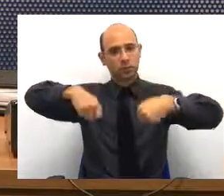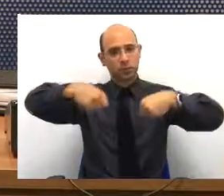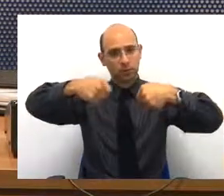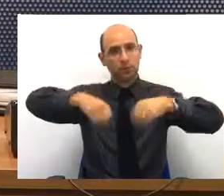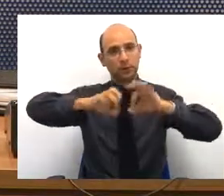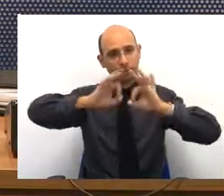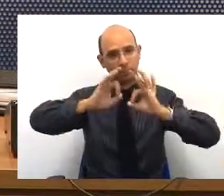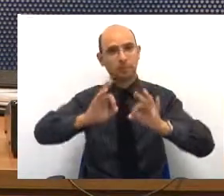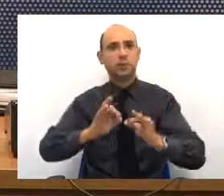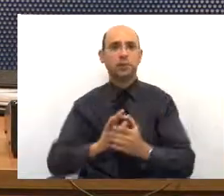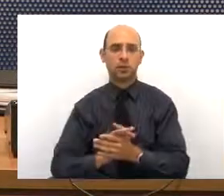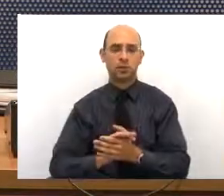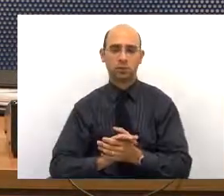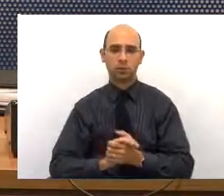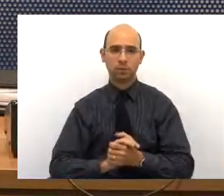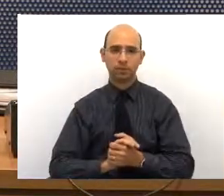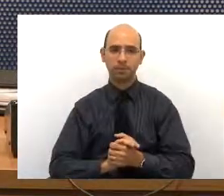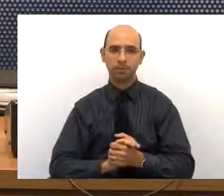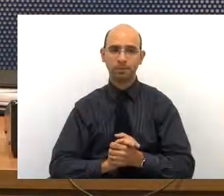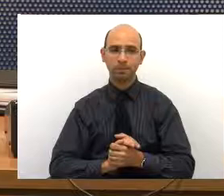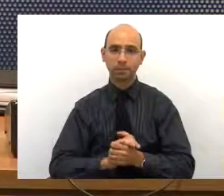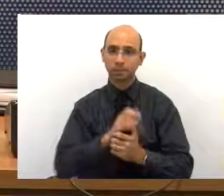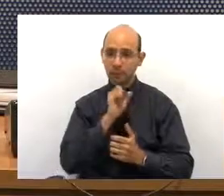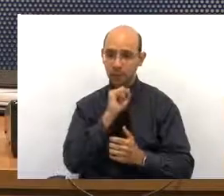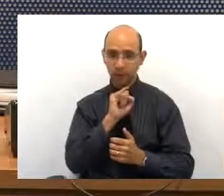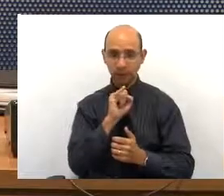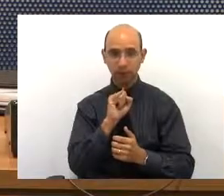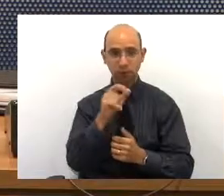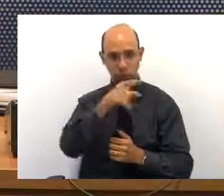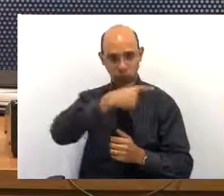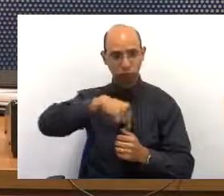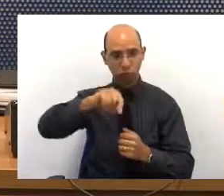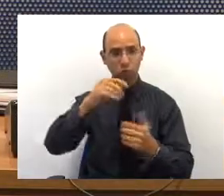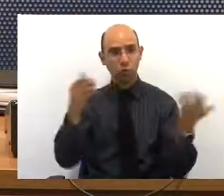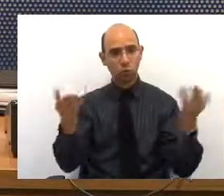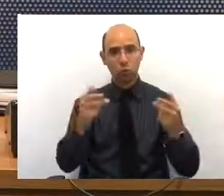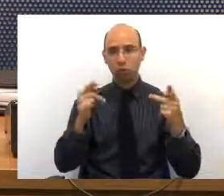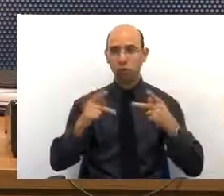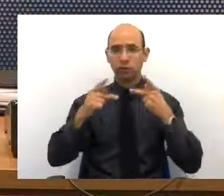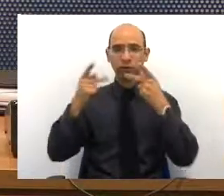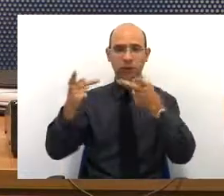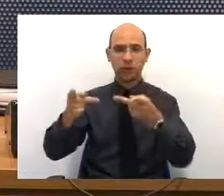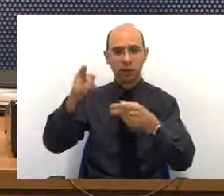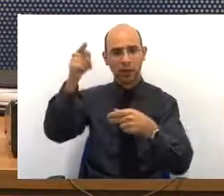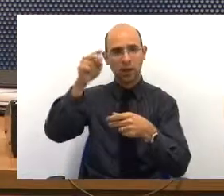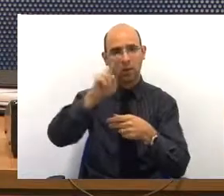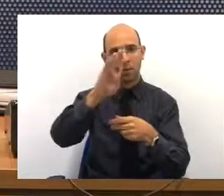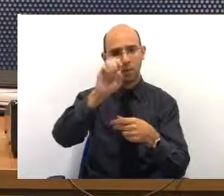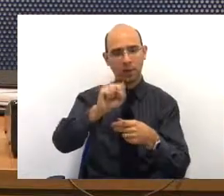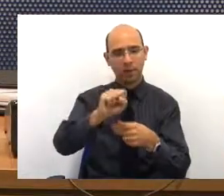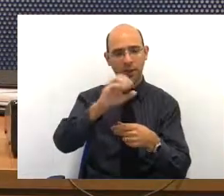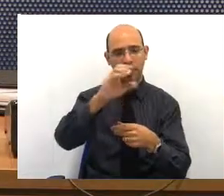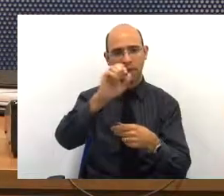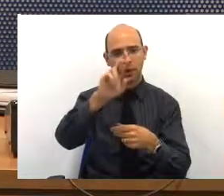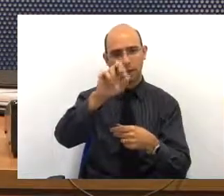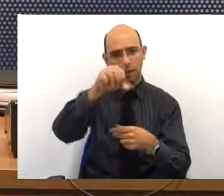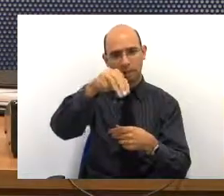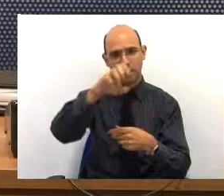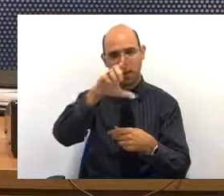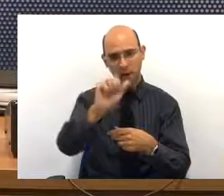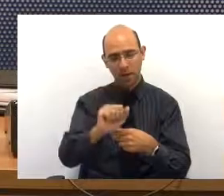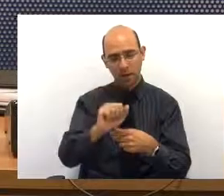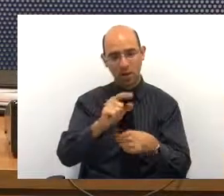Hoje, se o senhor for na UBS Carmela sete horas da manhã de segunda-feira,